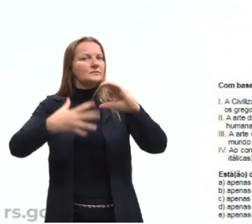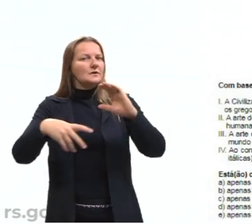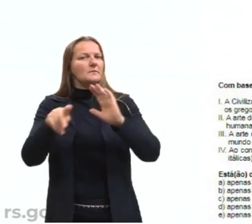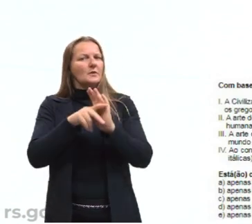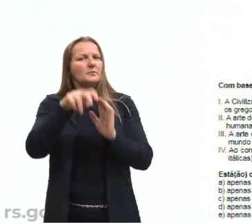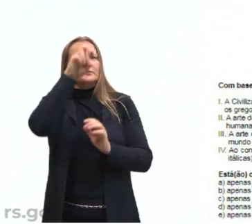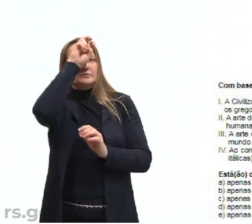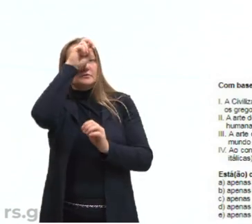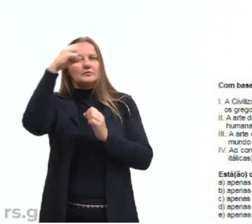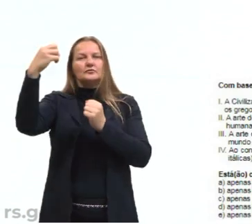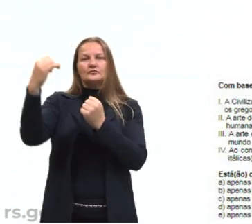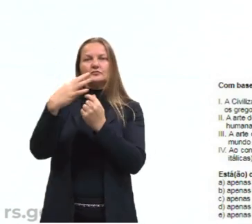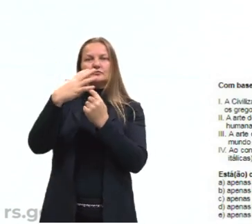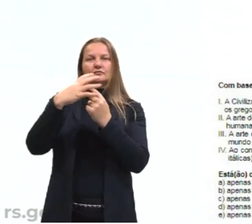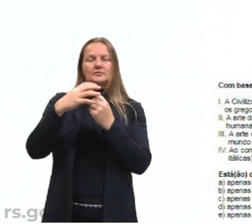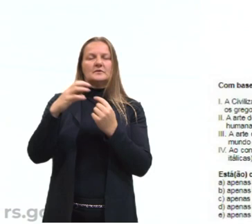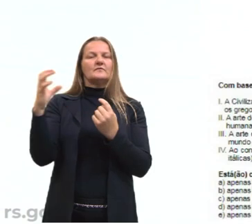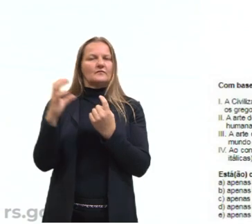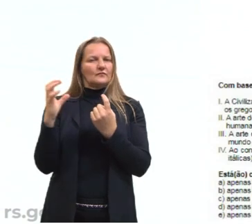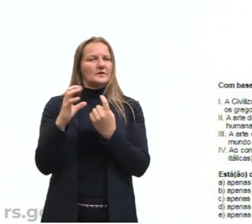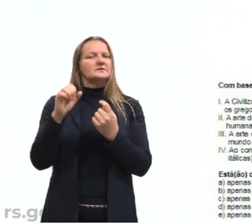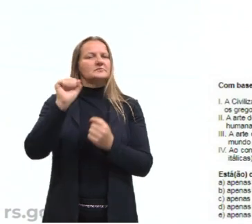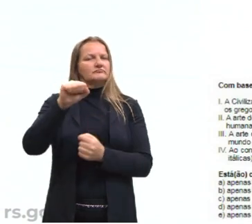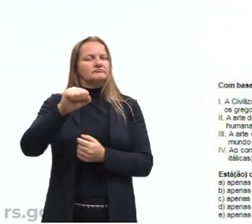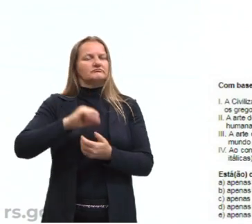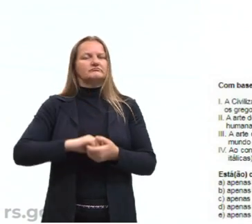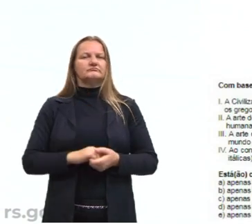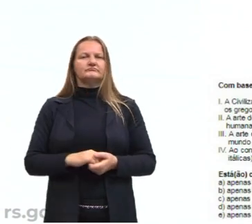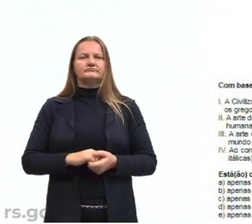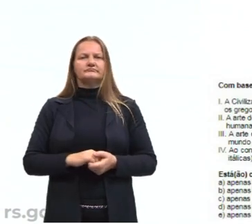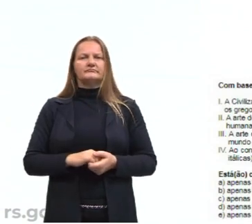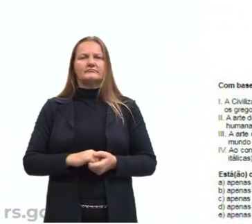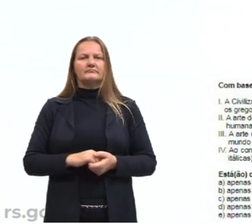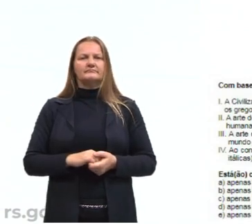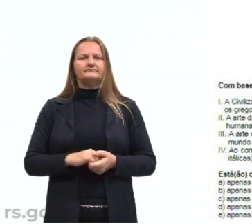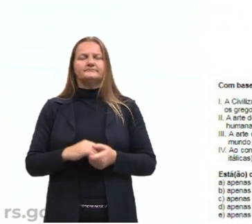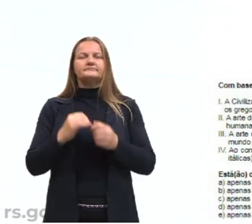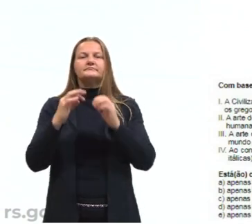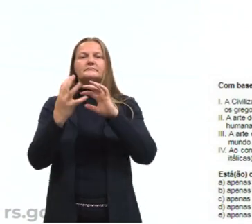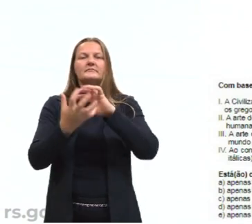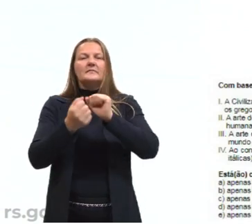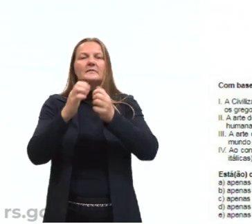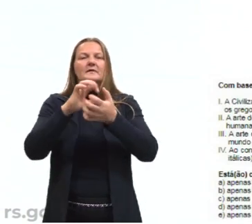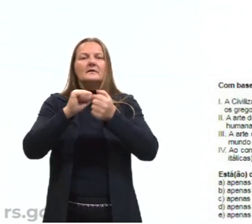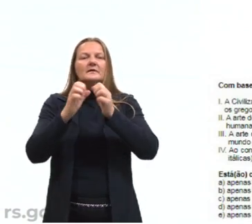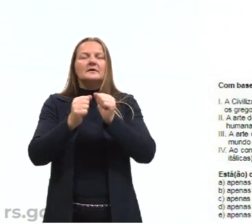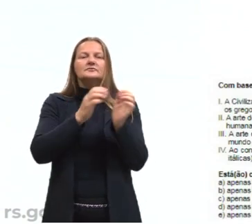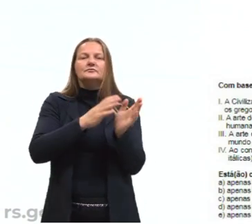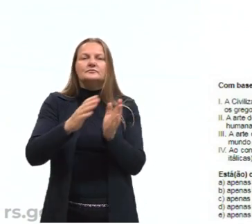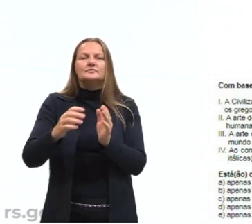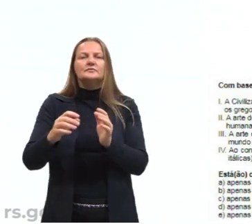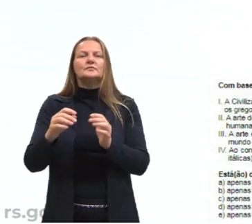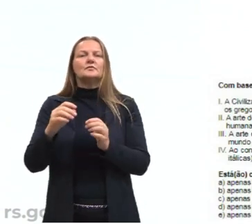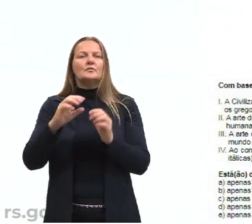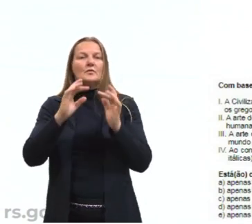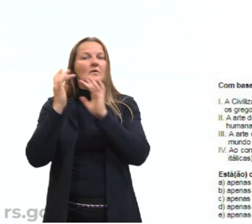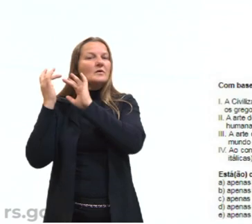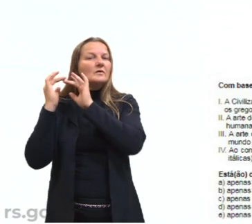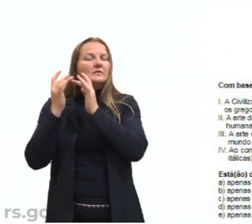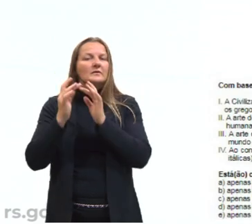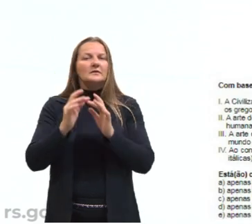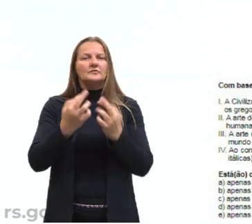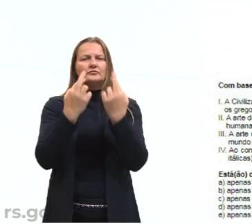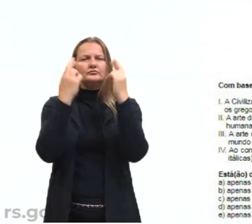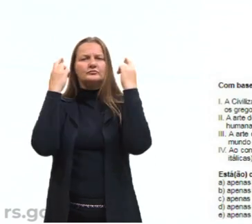período Egito se expressando na escultura grega. A arte do período Clássico evidenciou o ideal grego de